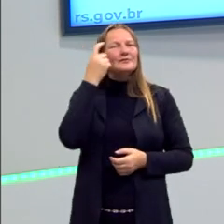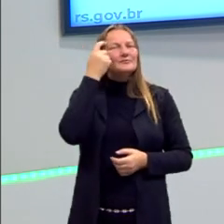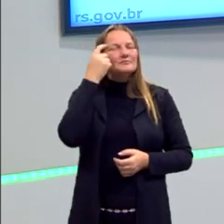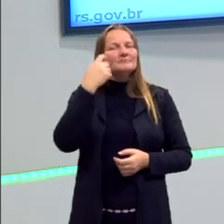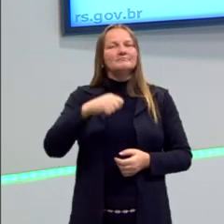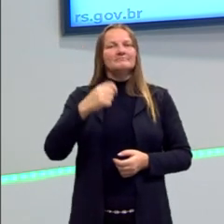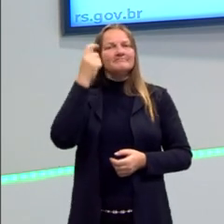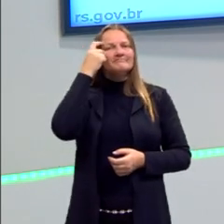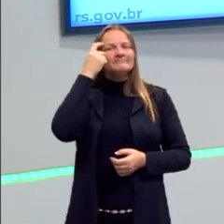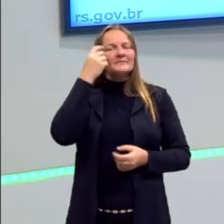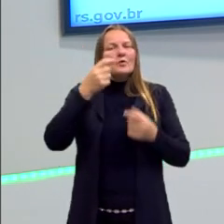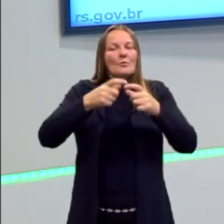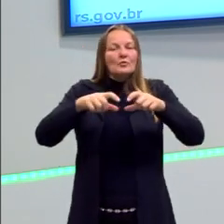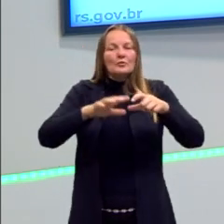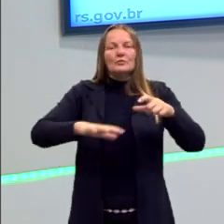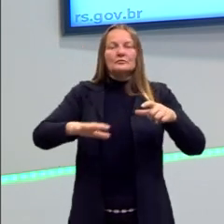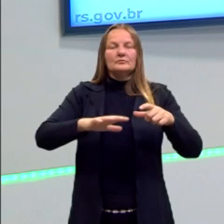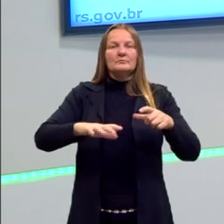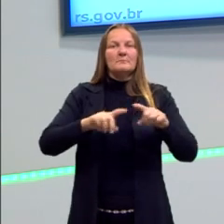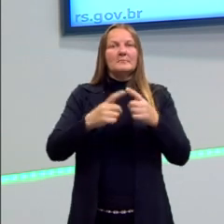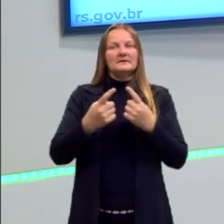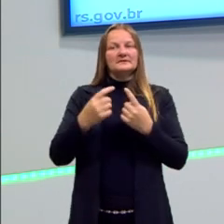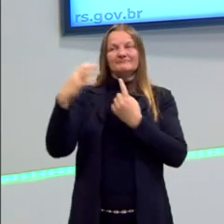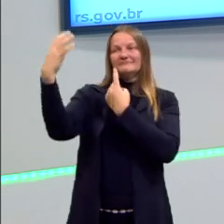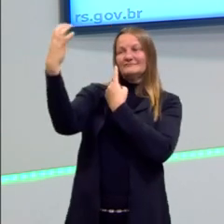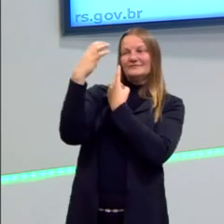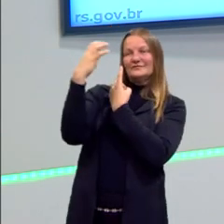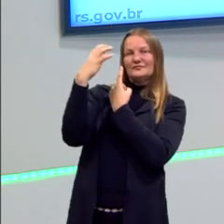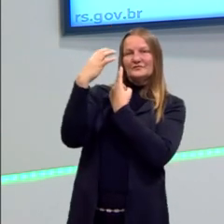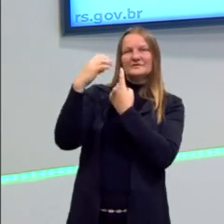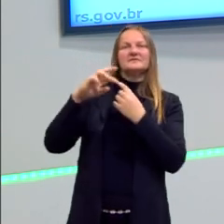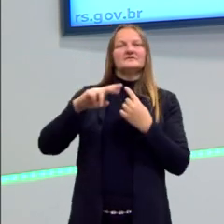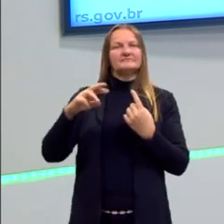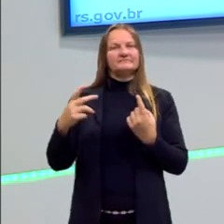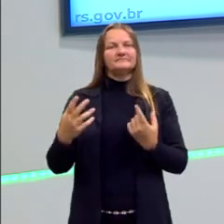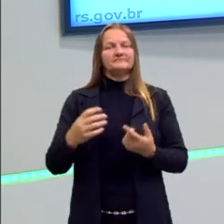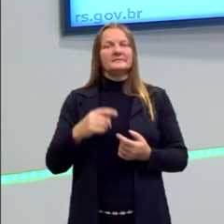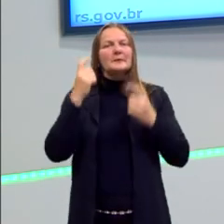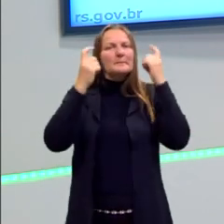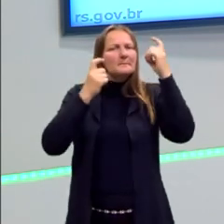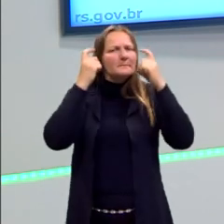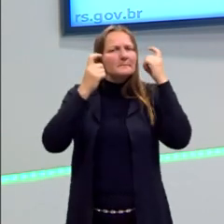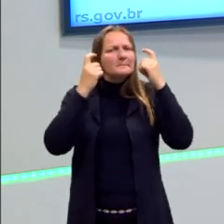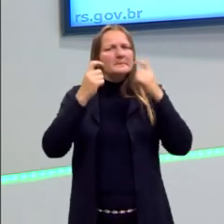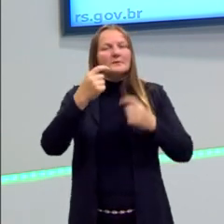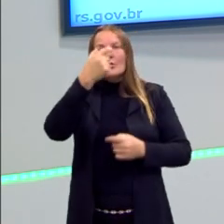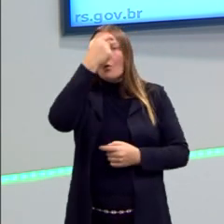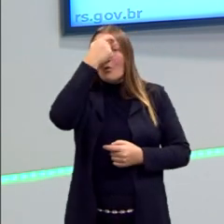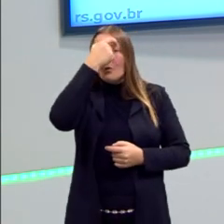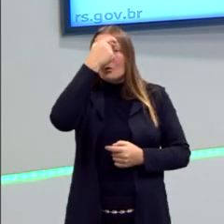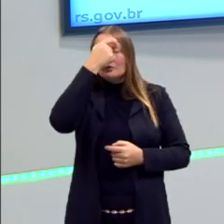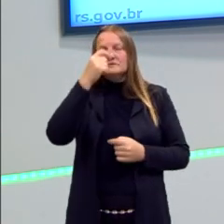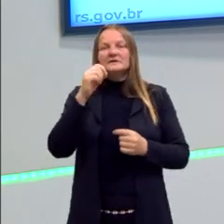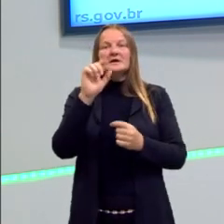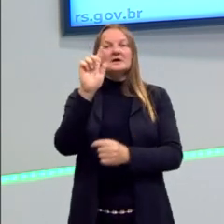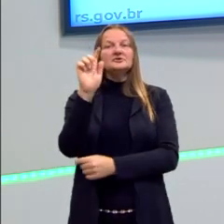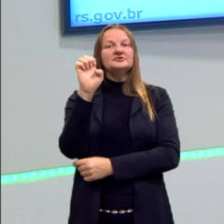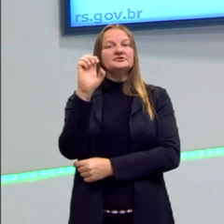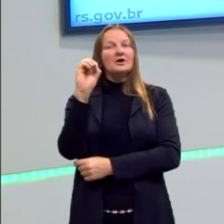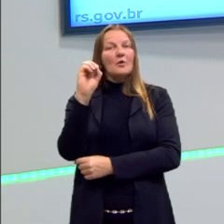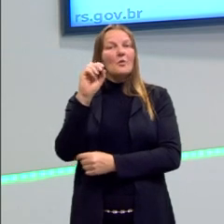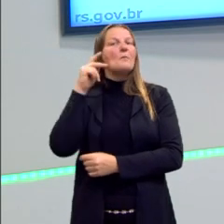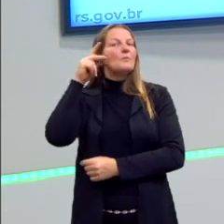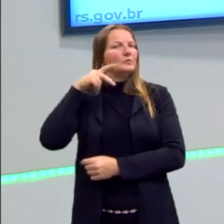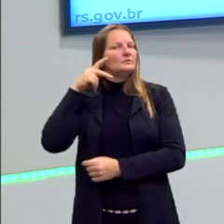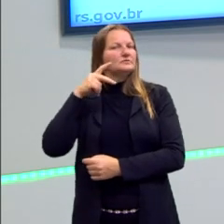nós estamos local, mas nós também temos essa, temos que ter essa preocupação, essa consciência geopolítica, sem dúvida nenhuma.